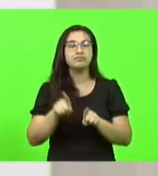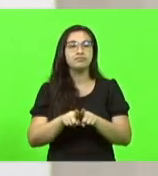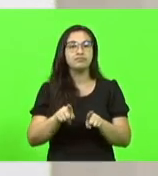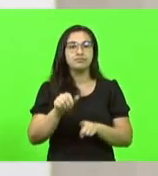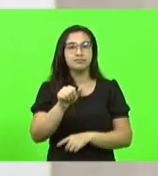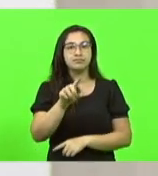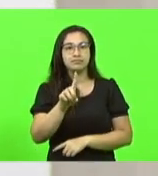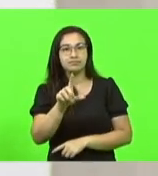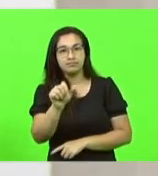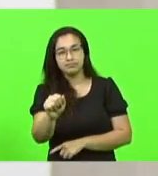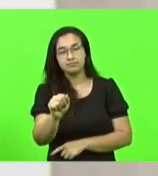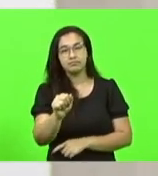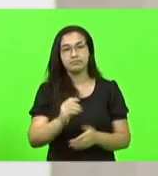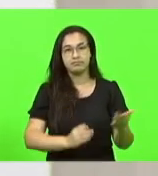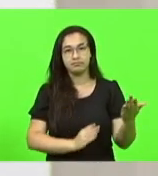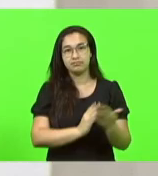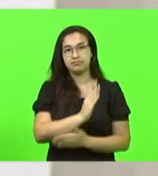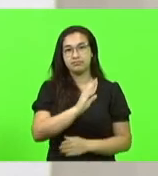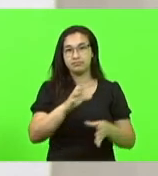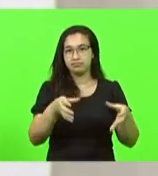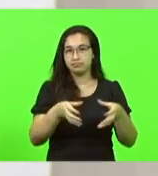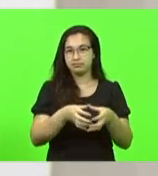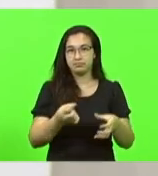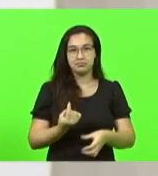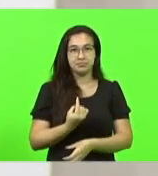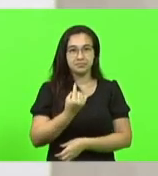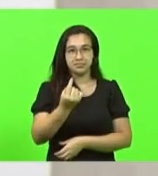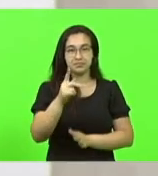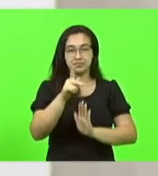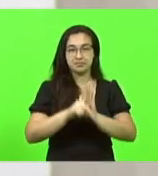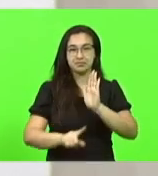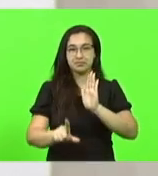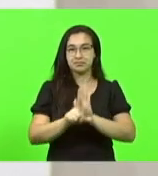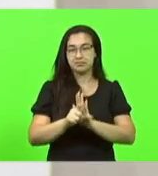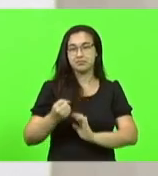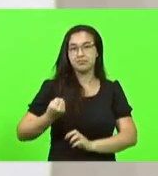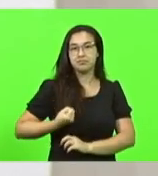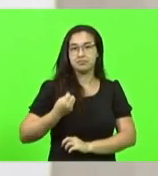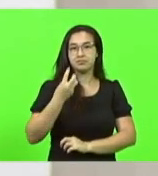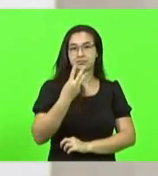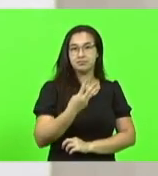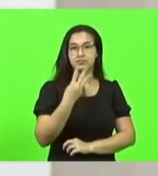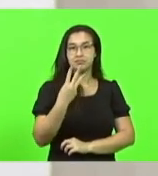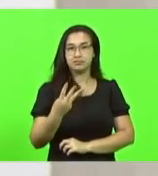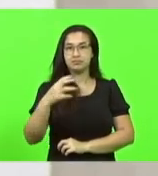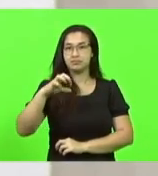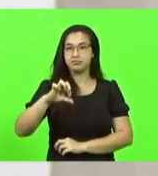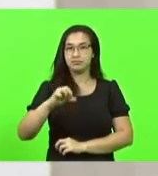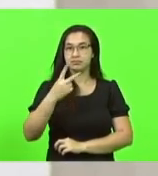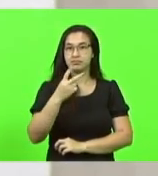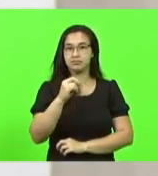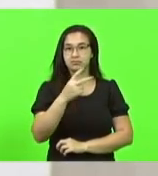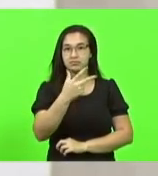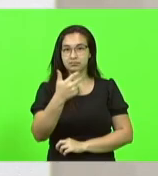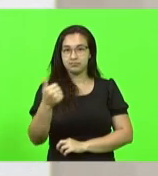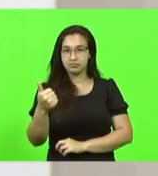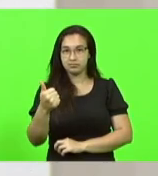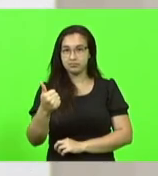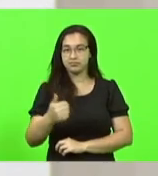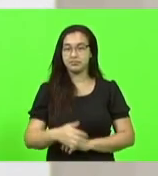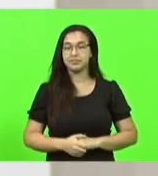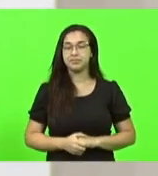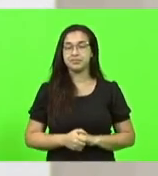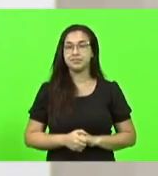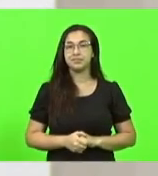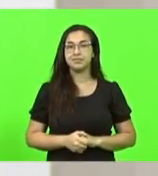aprovado em turno único o projeto de lei nº 339-2021. Foram